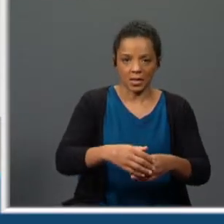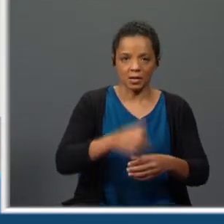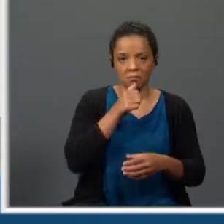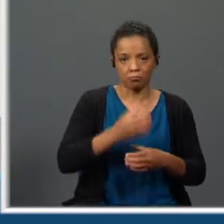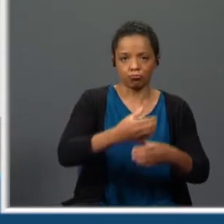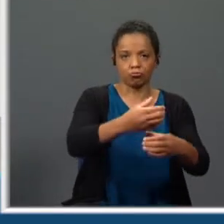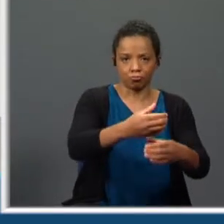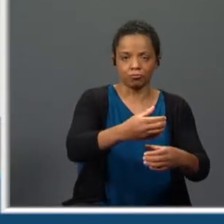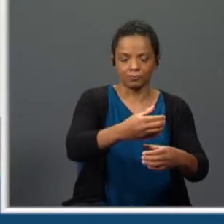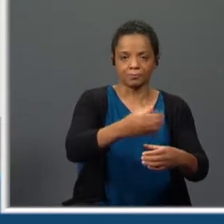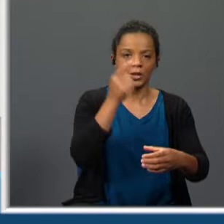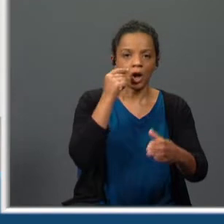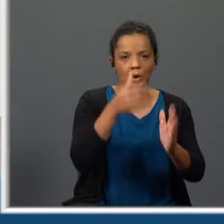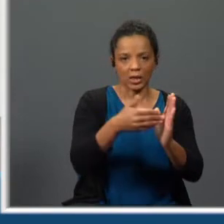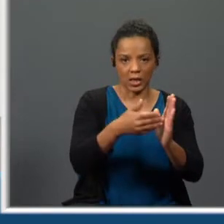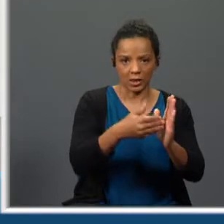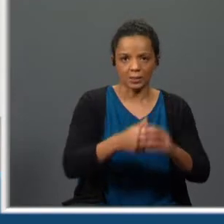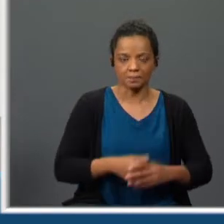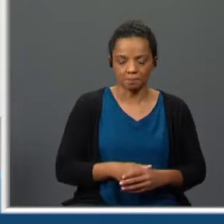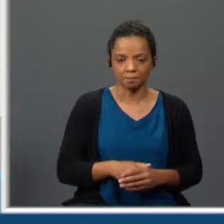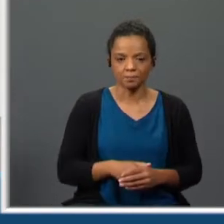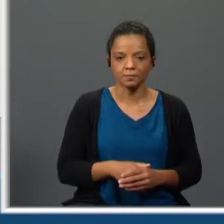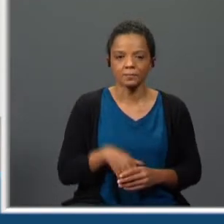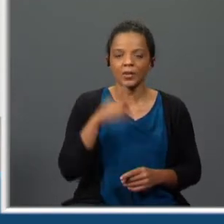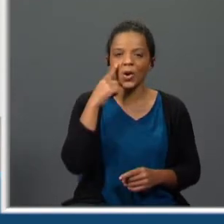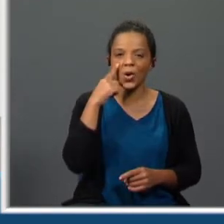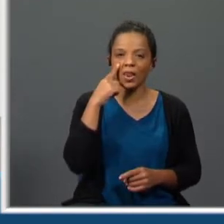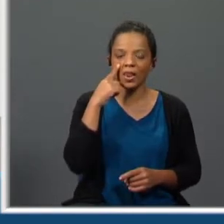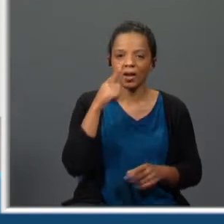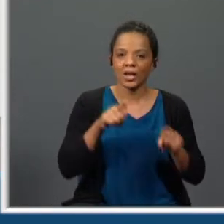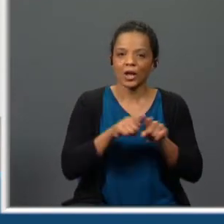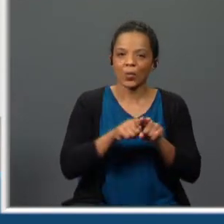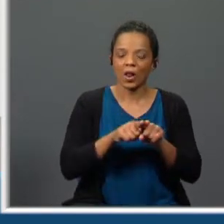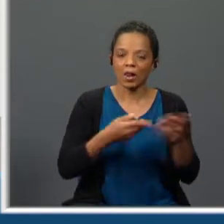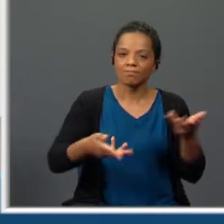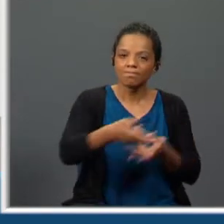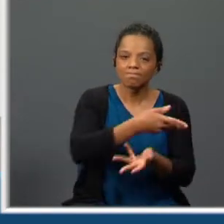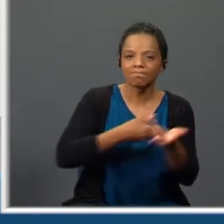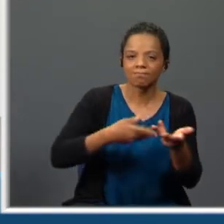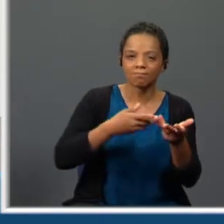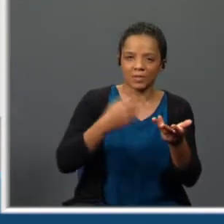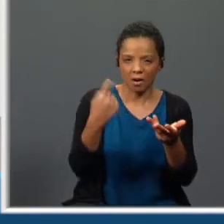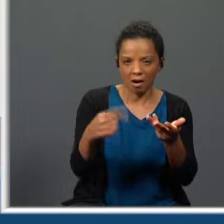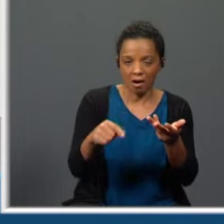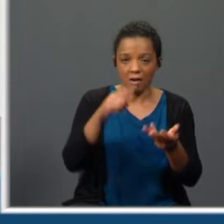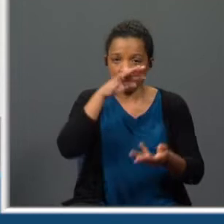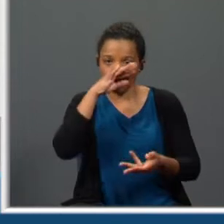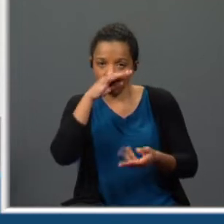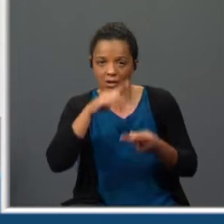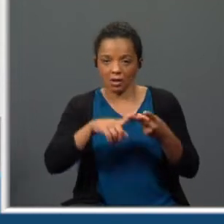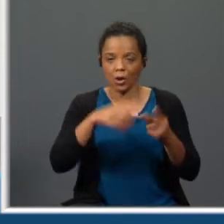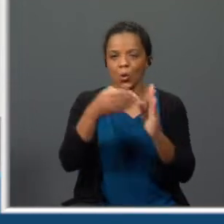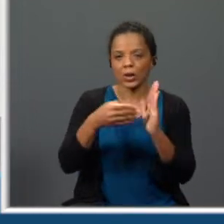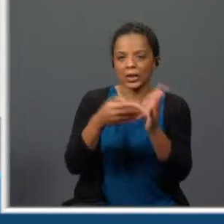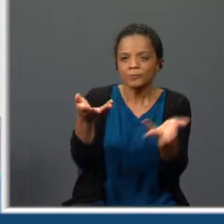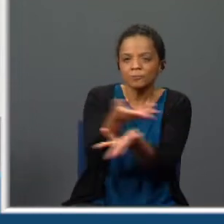ao cliente. Repara, como há ali uma relação de cumplicidade clara entre a Alcoviteira e o